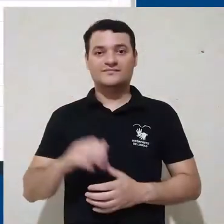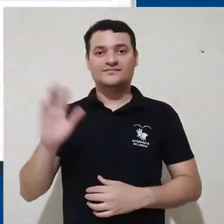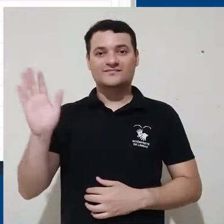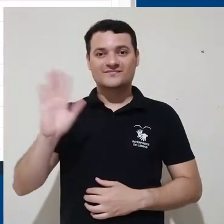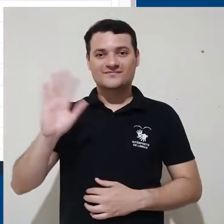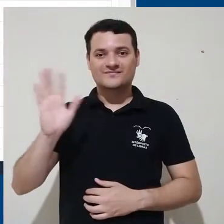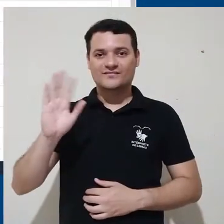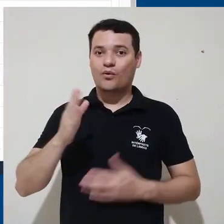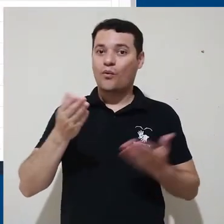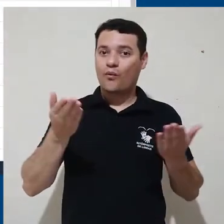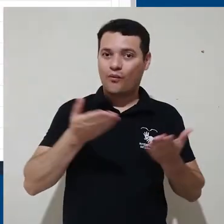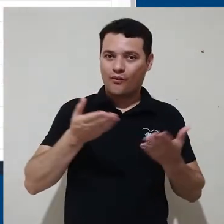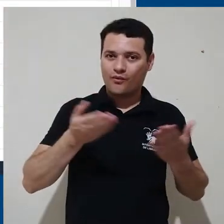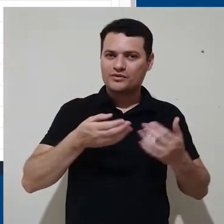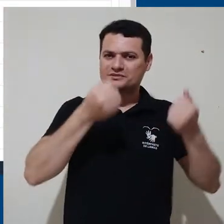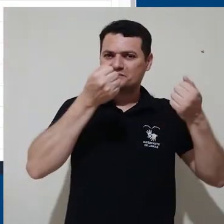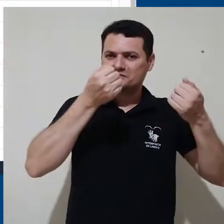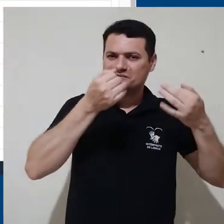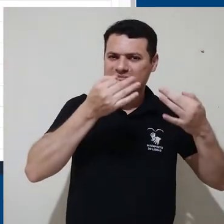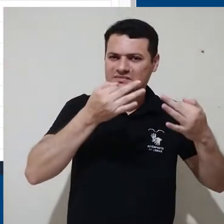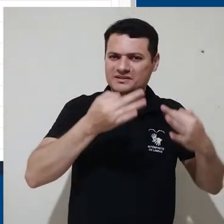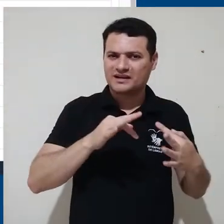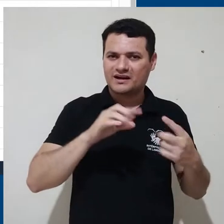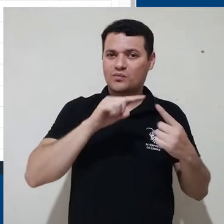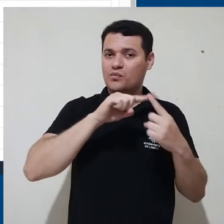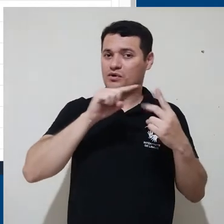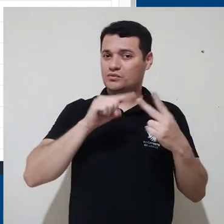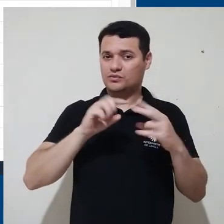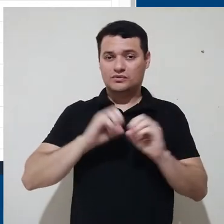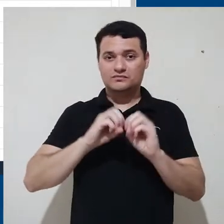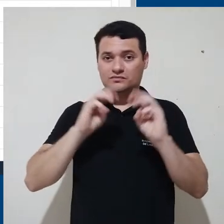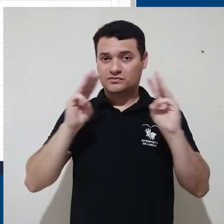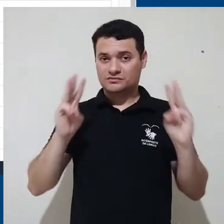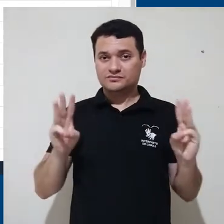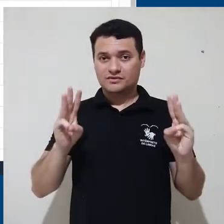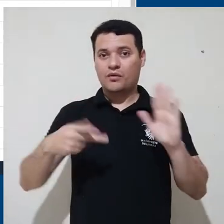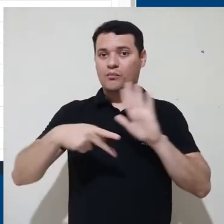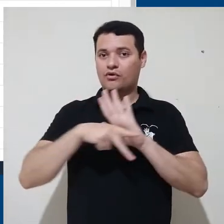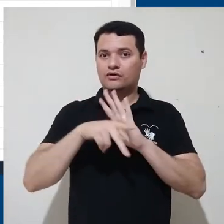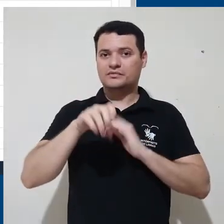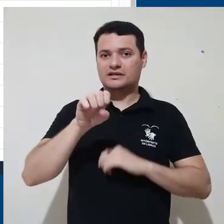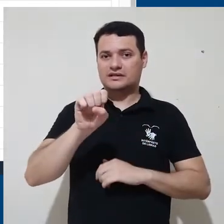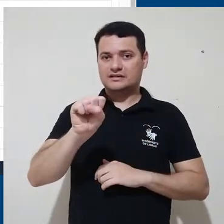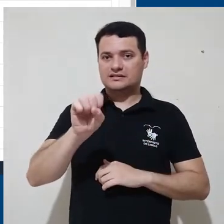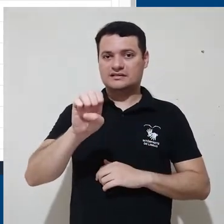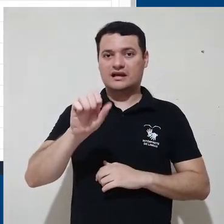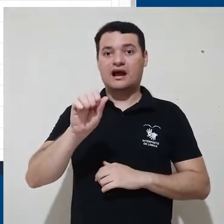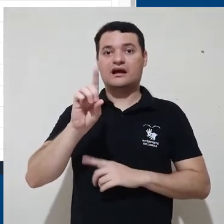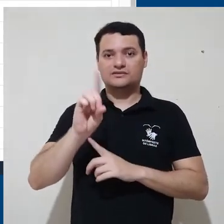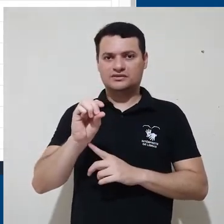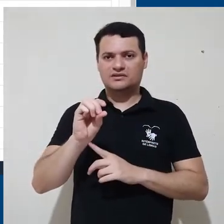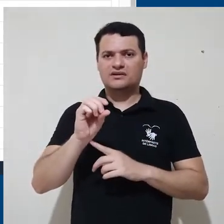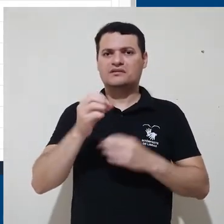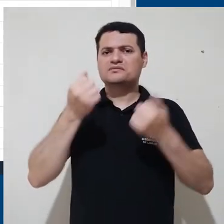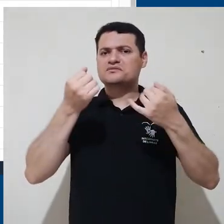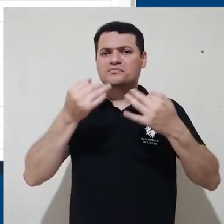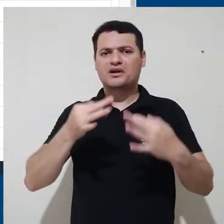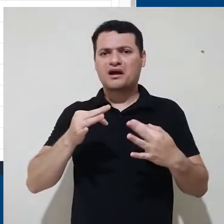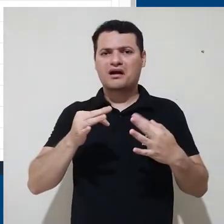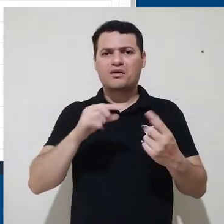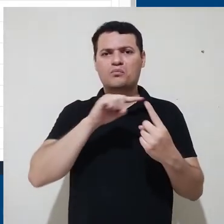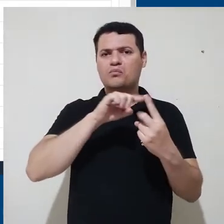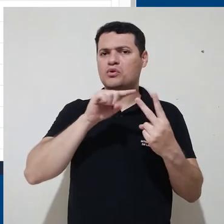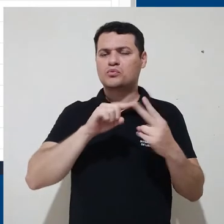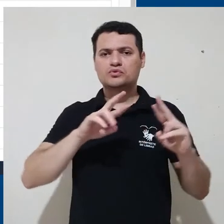Olá, hoje vamos dar detalhes sobre as duas plataformas Moodle que a SEAT possui. Vamos dar detalhes sobre as